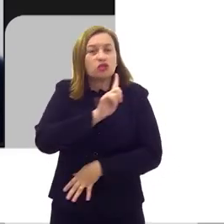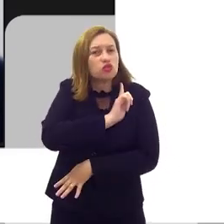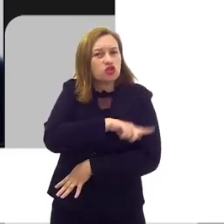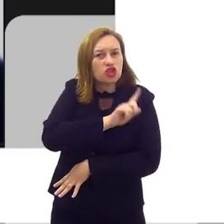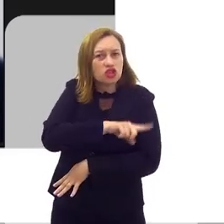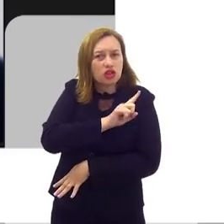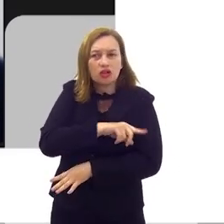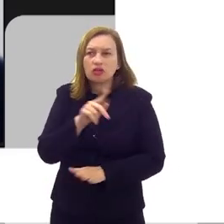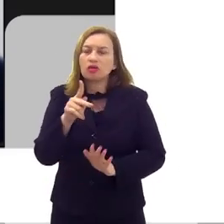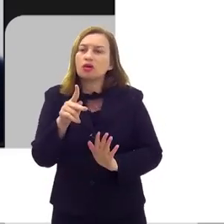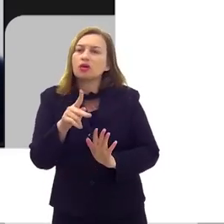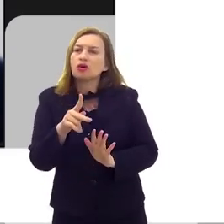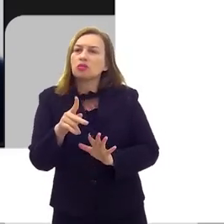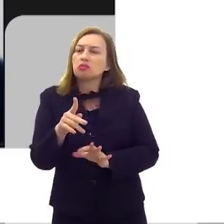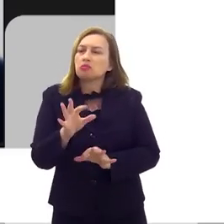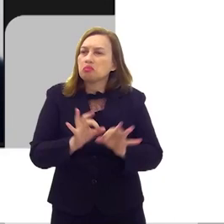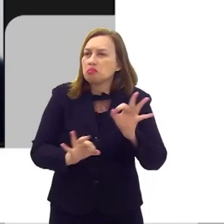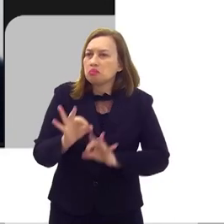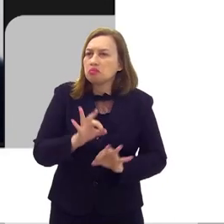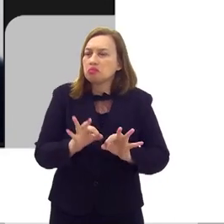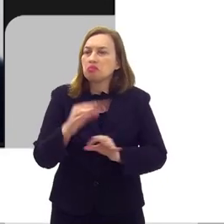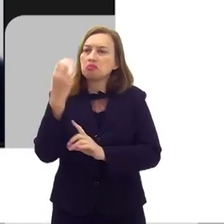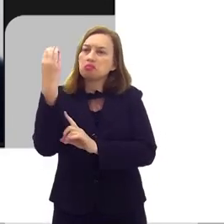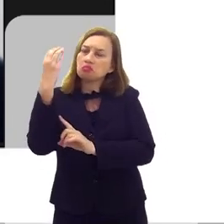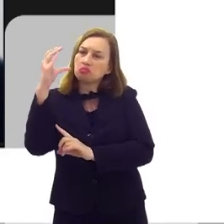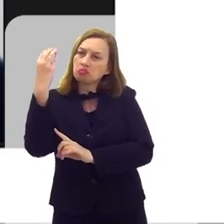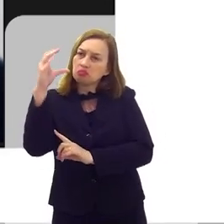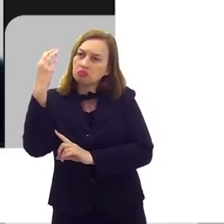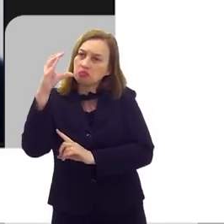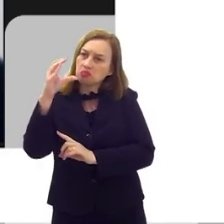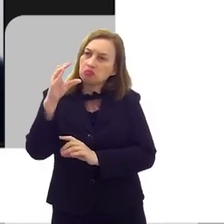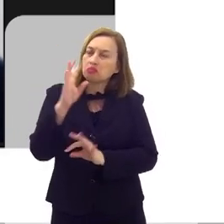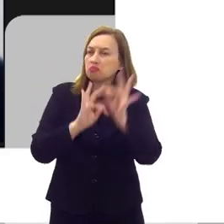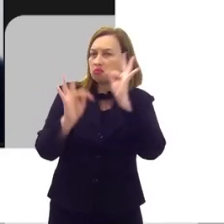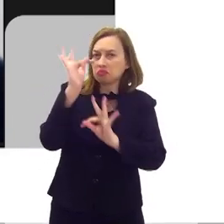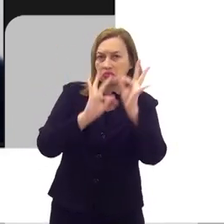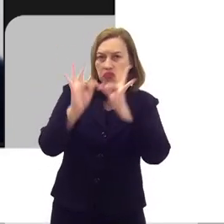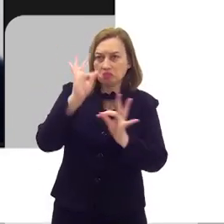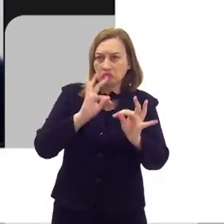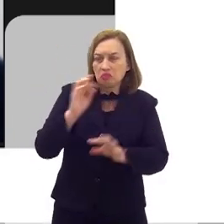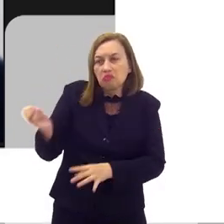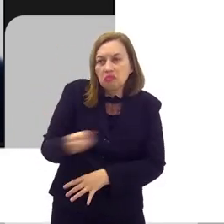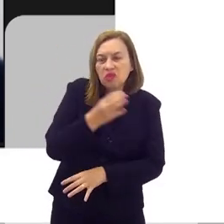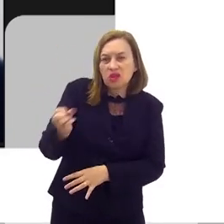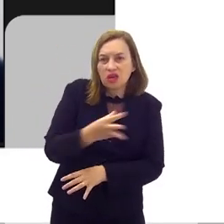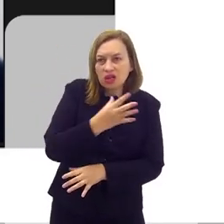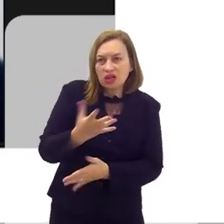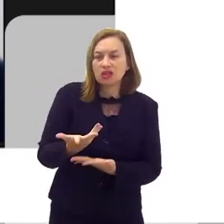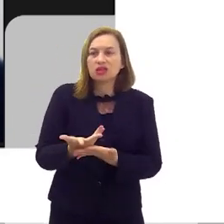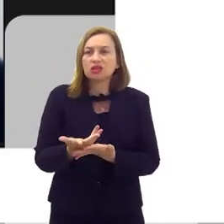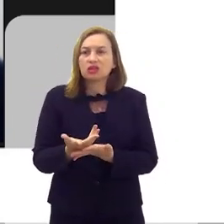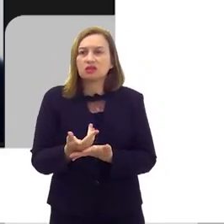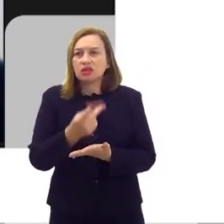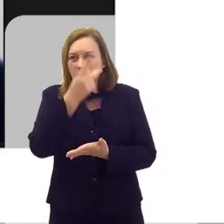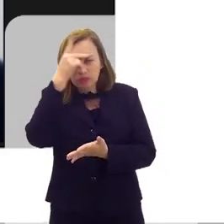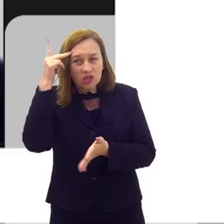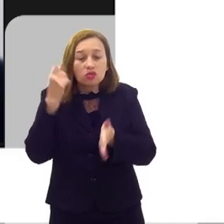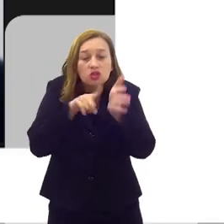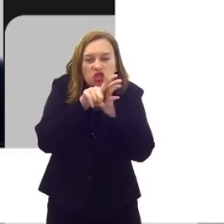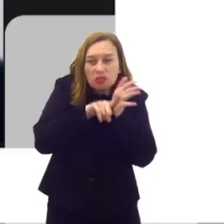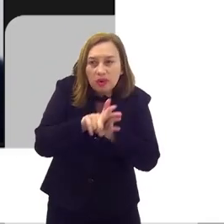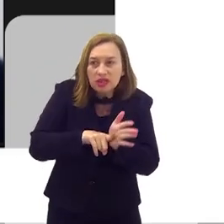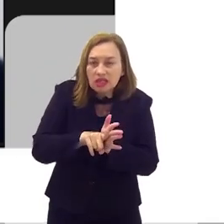procedimento para a gestão dos projetos de ciência, tecnologia e inovação. Isso é importante, com o objetivo final de desonerar o